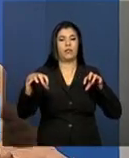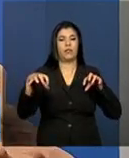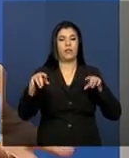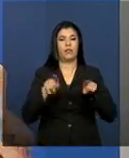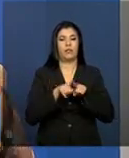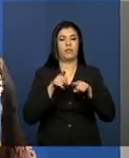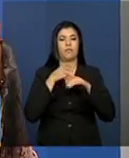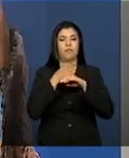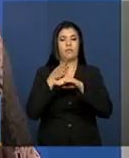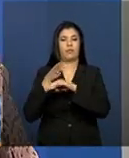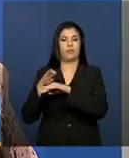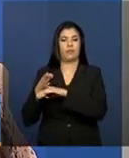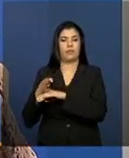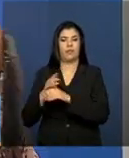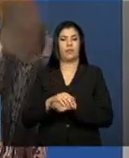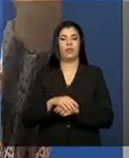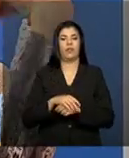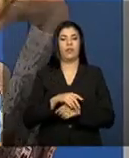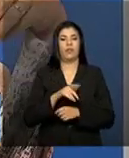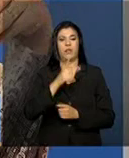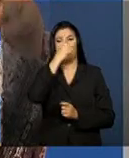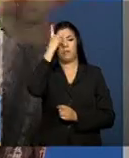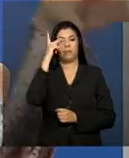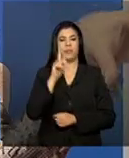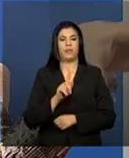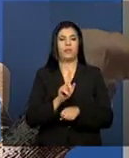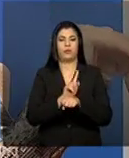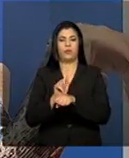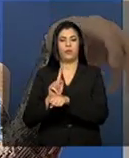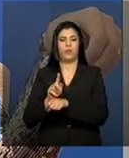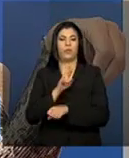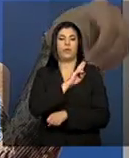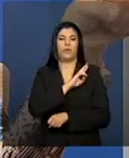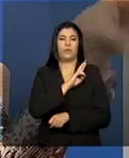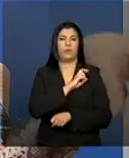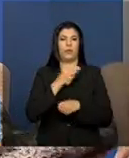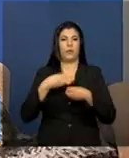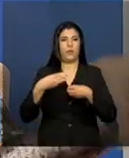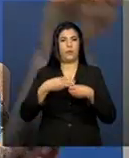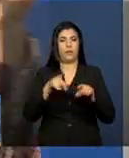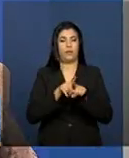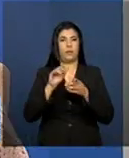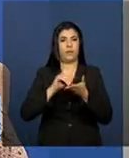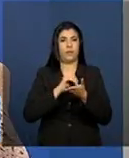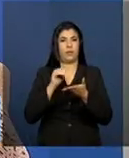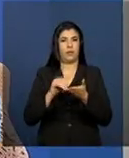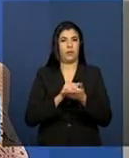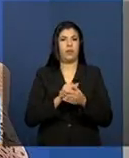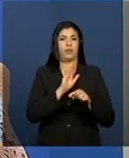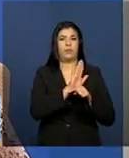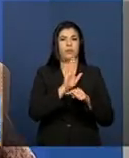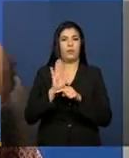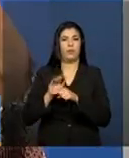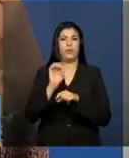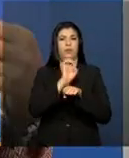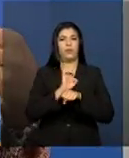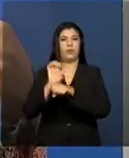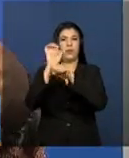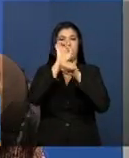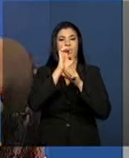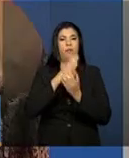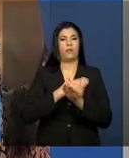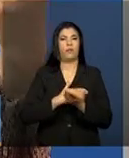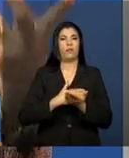o acesso, né? Então, os gestores nos municípios, nas secretarias de assistência dos municípios e dos estados, é que